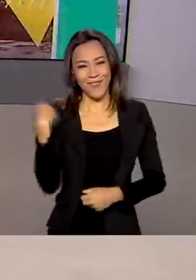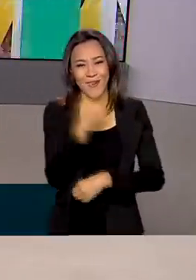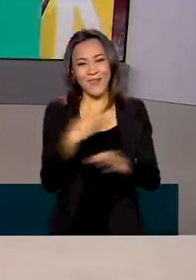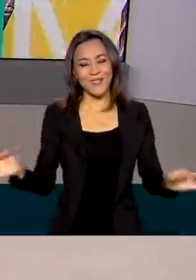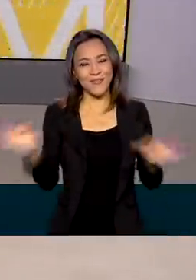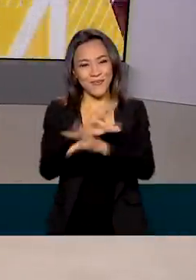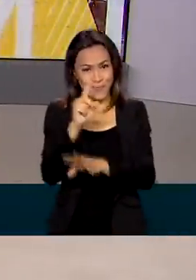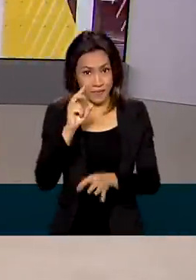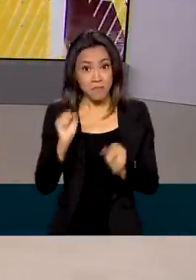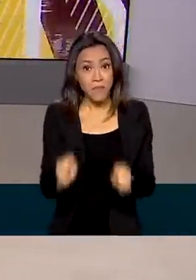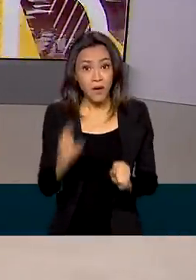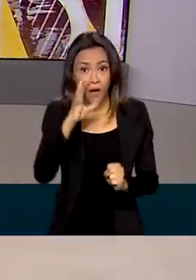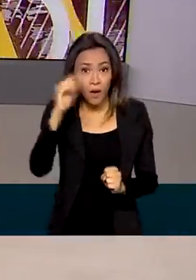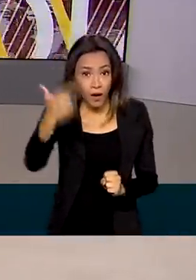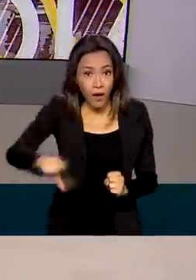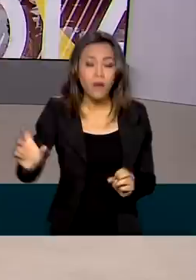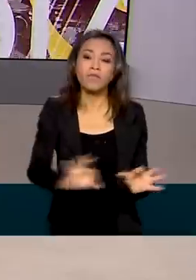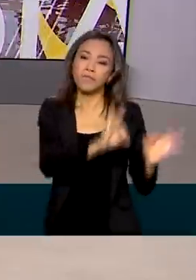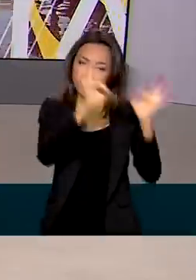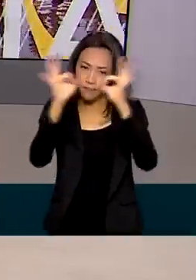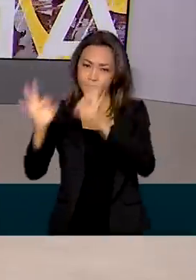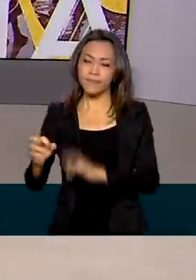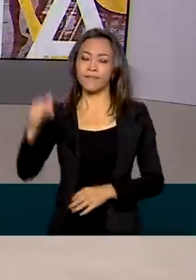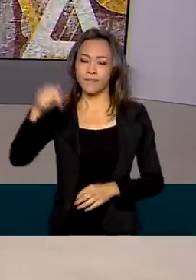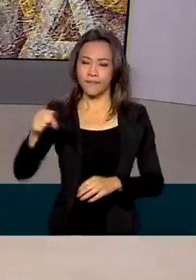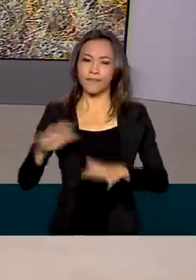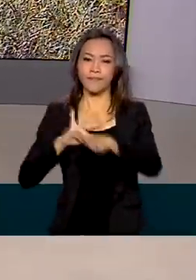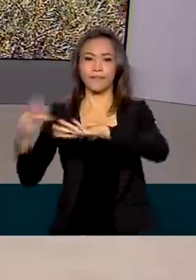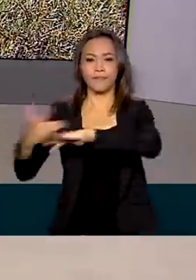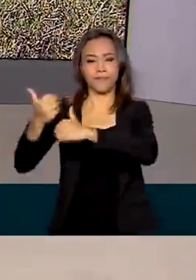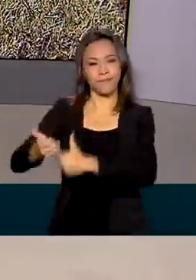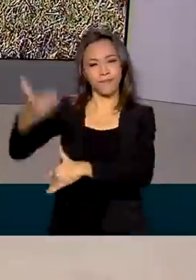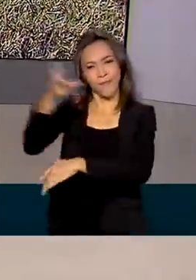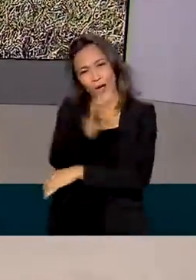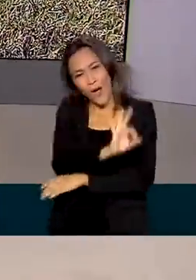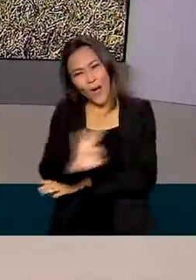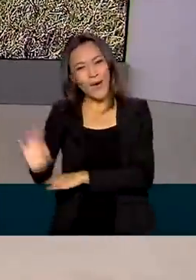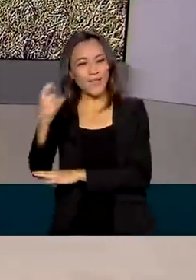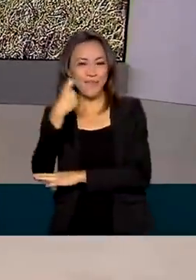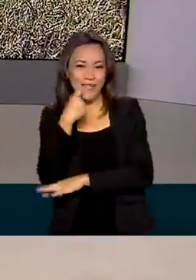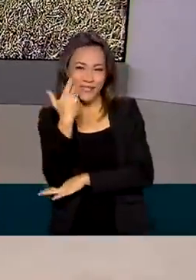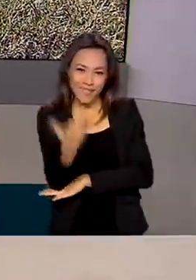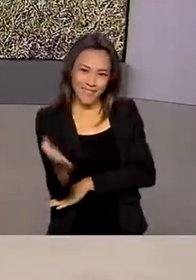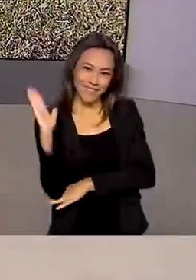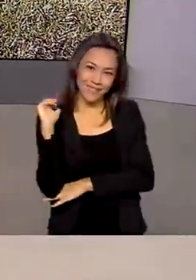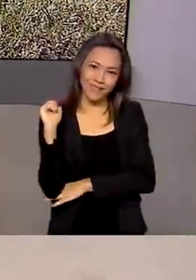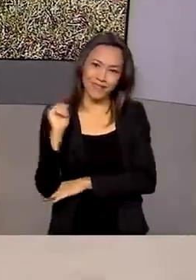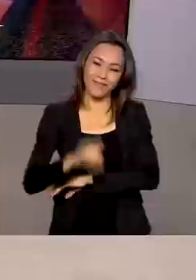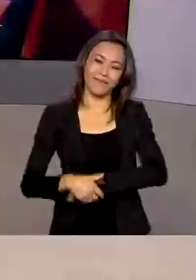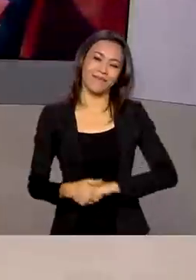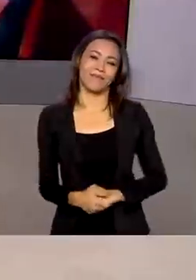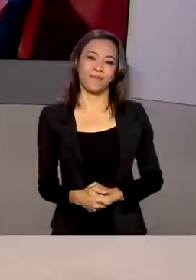mas você pode rever as nossas reportagens em nossas redes sociais. Uma ótima sexta-feira para você. Tchau, tchau.